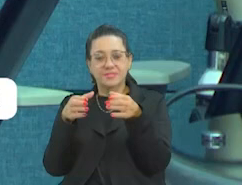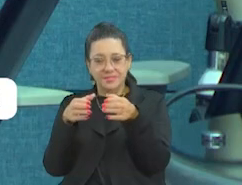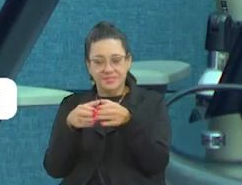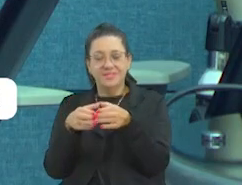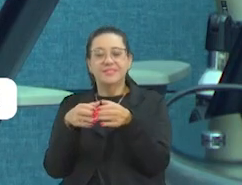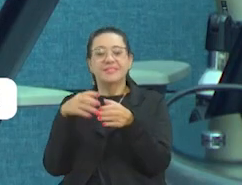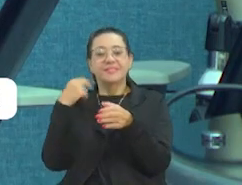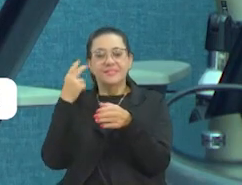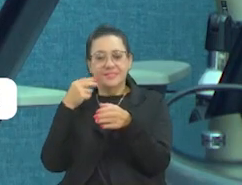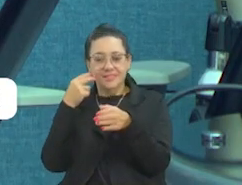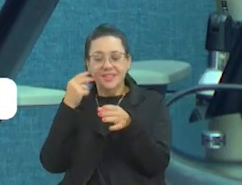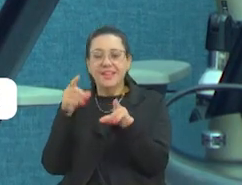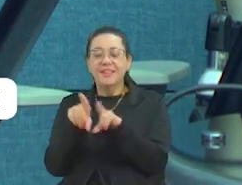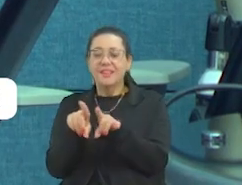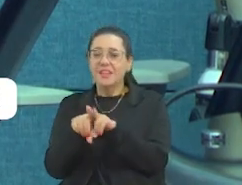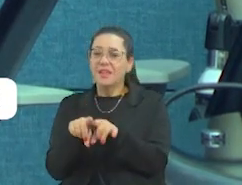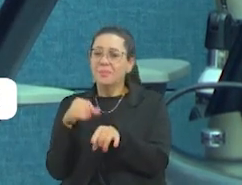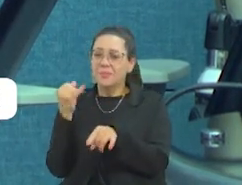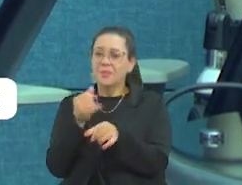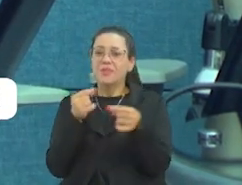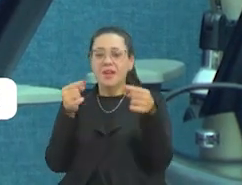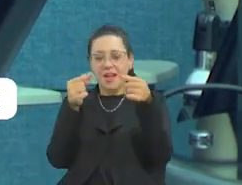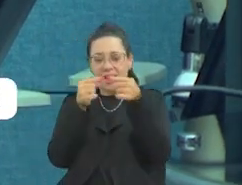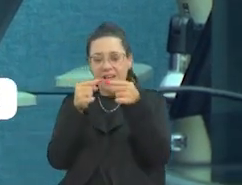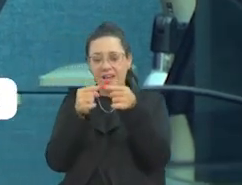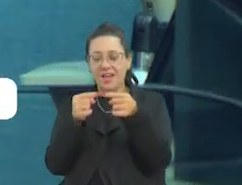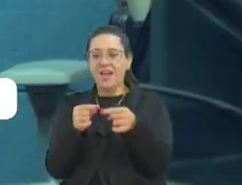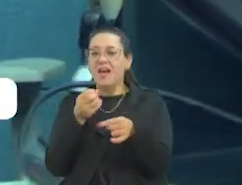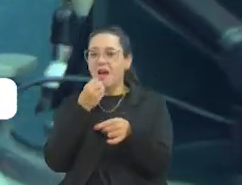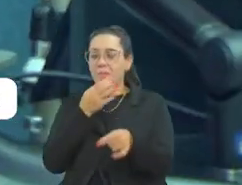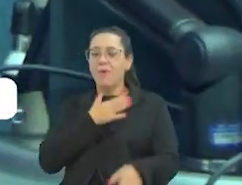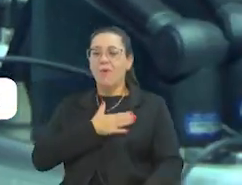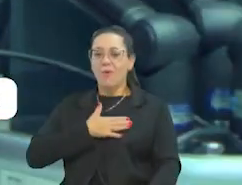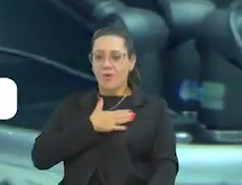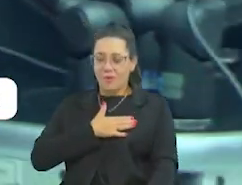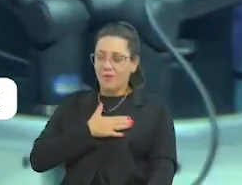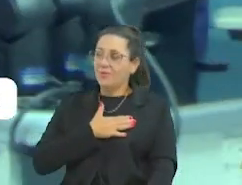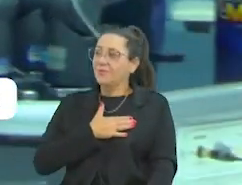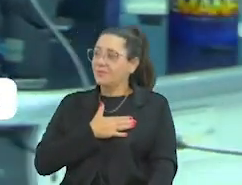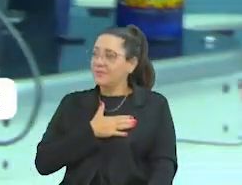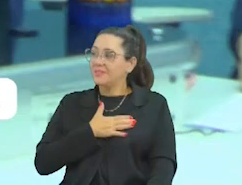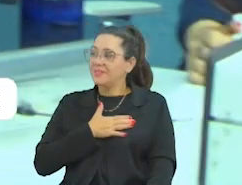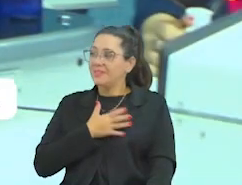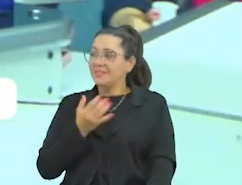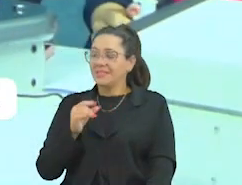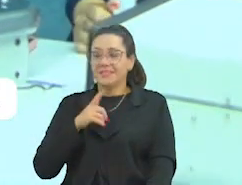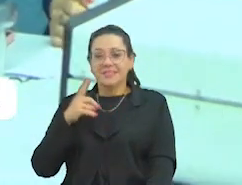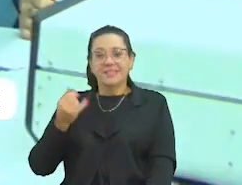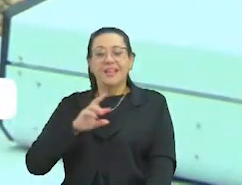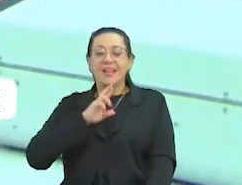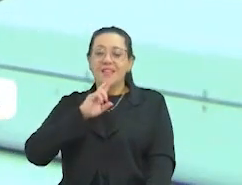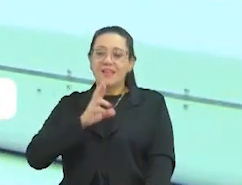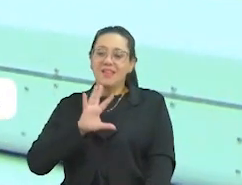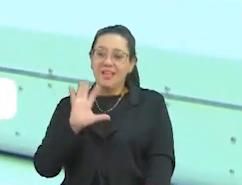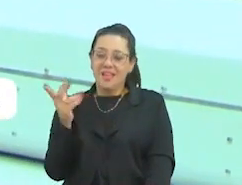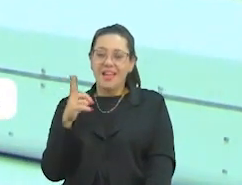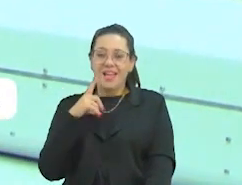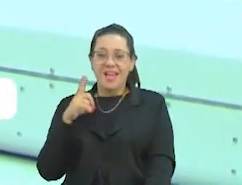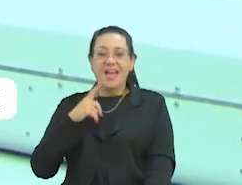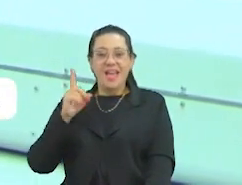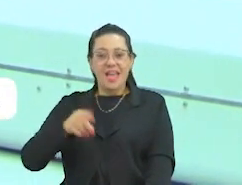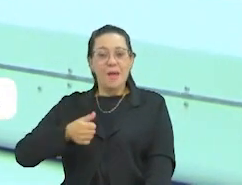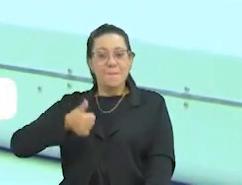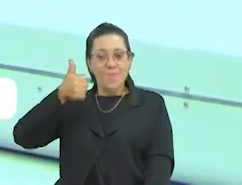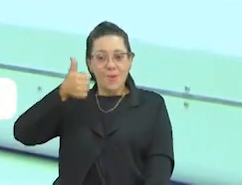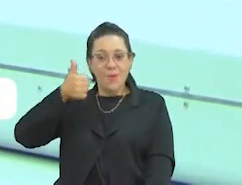população. Então, é bom, é gostoso, é gratificante. Quando os resultados são positivos, e a maioria deles tem